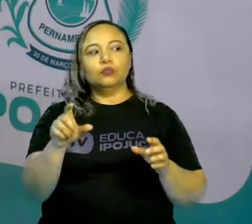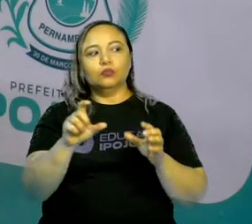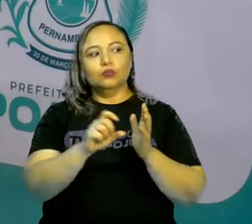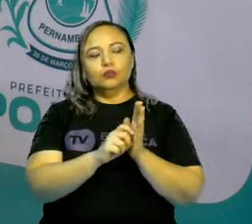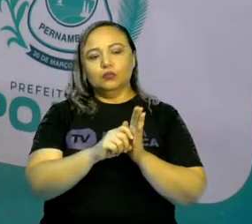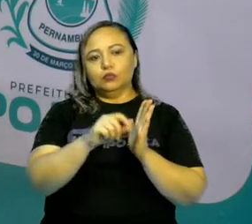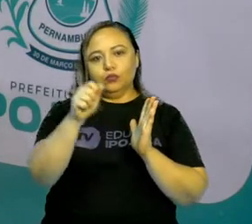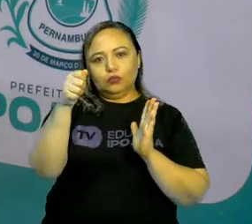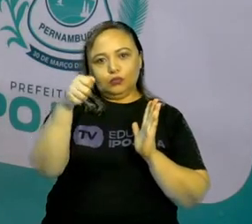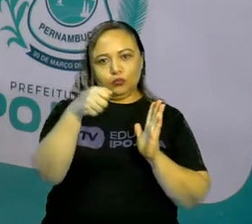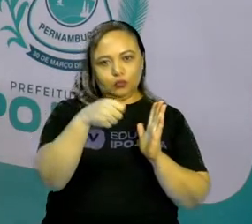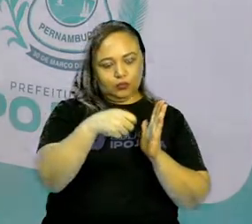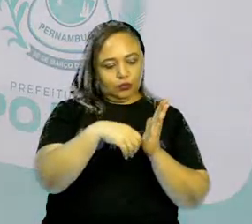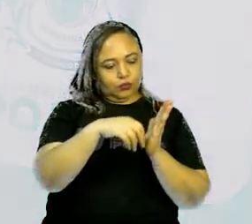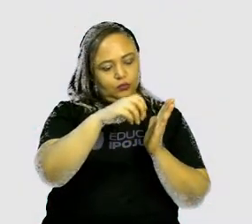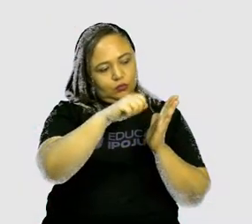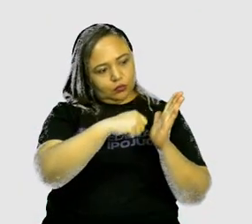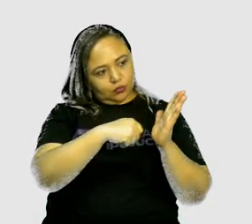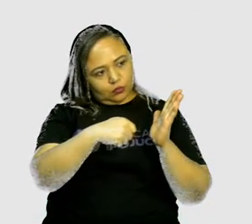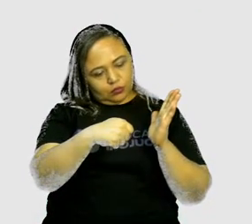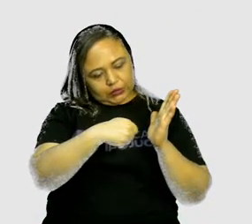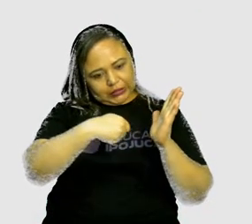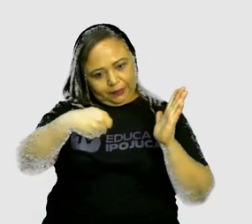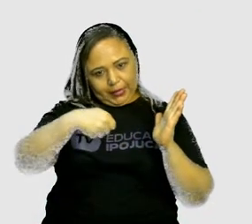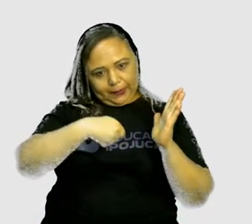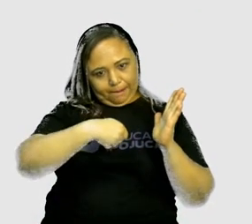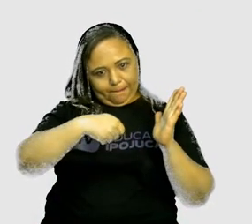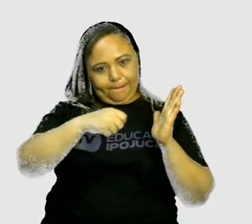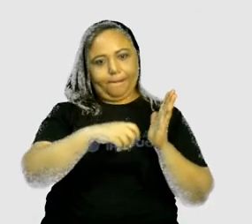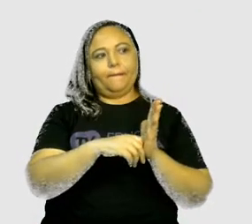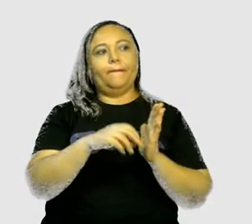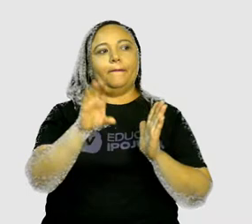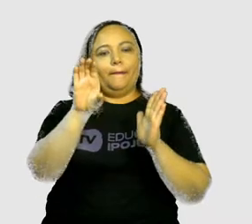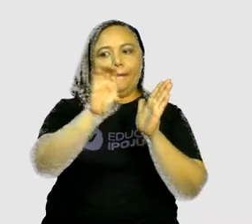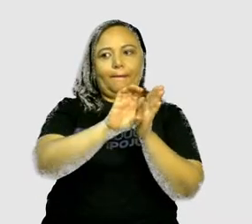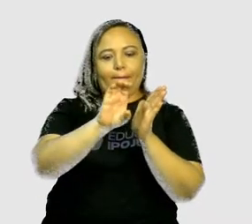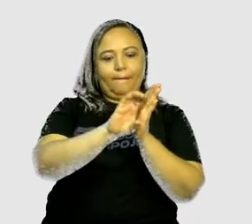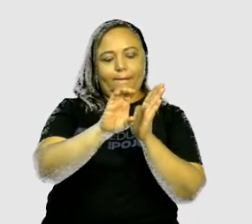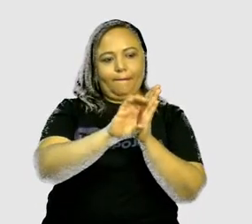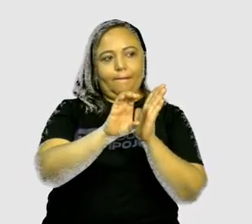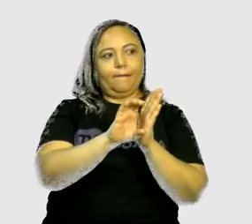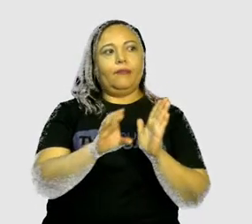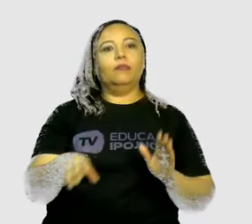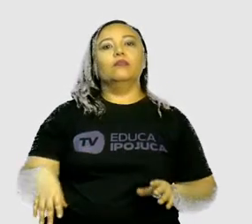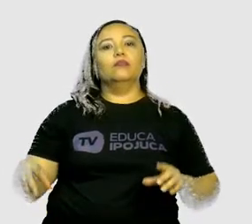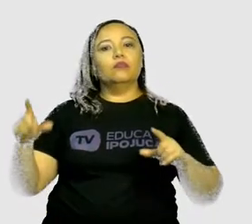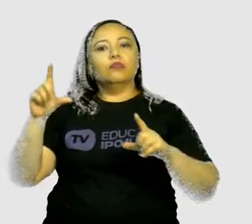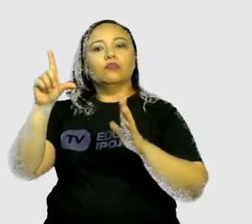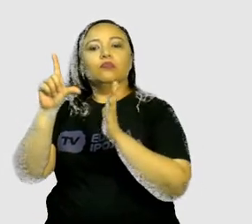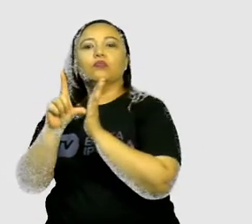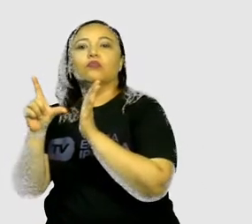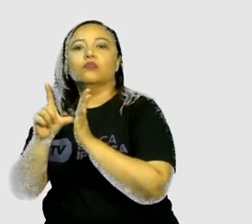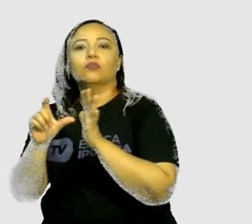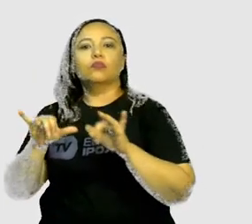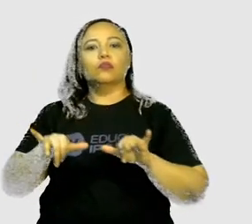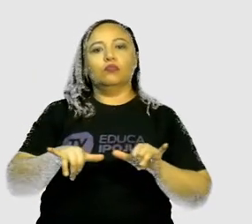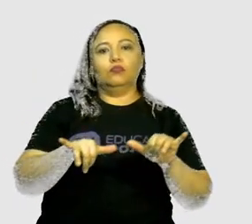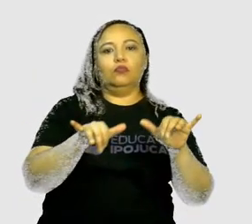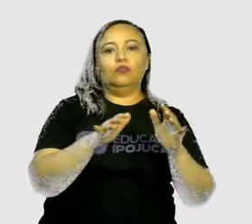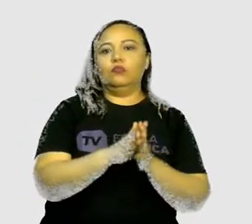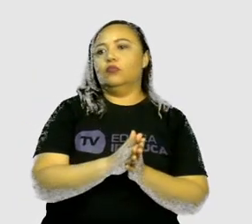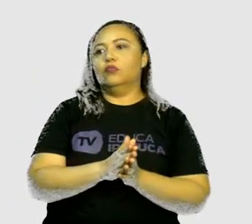essa é a máquina que faz a leitura do código de barra e quando a gente vai nas lojas, no supermercado,